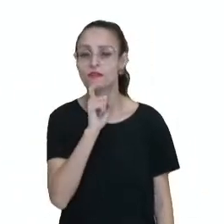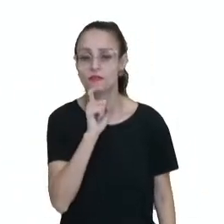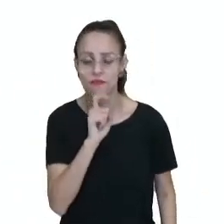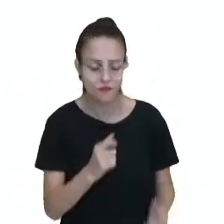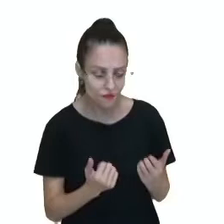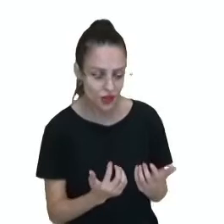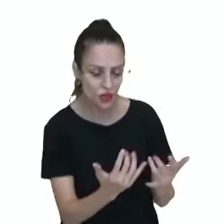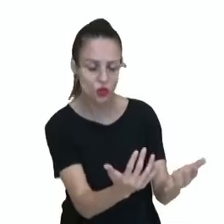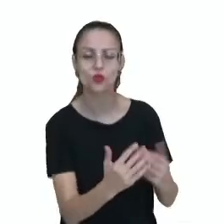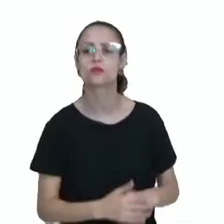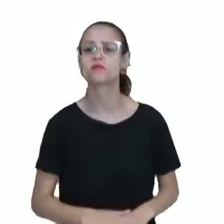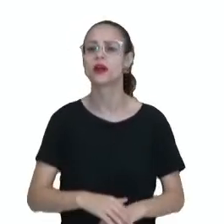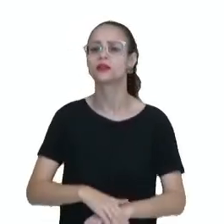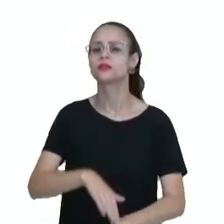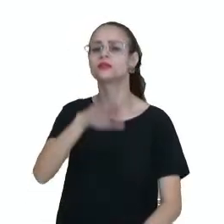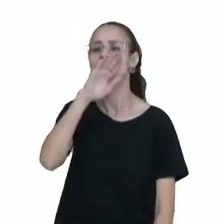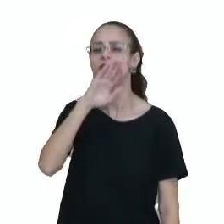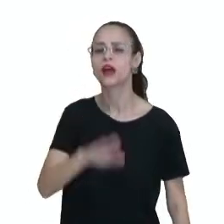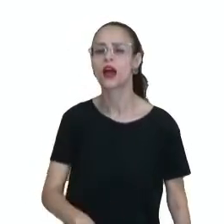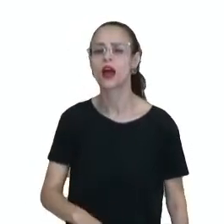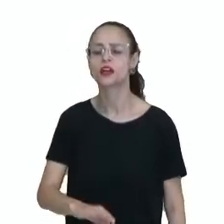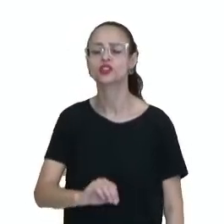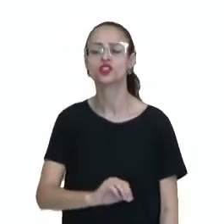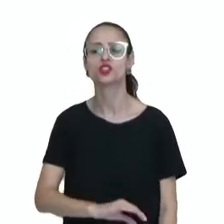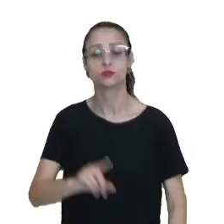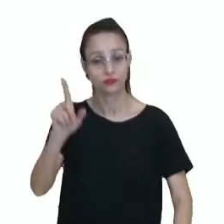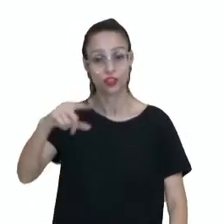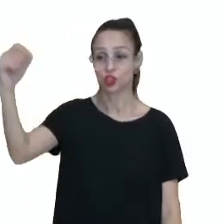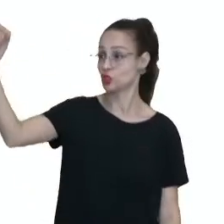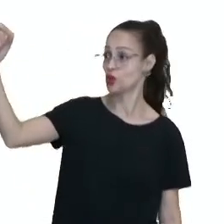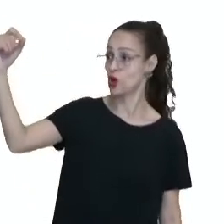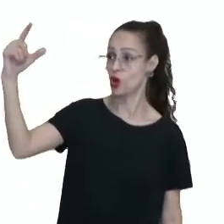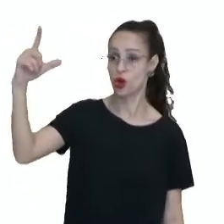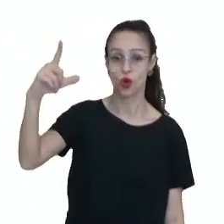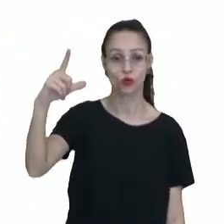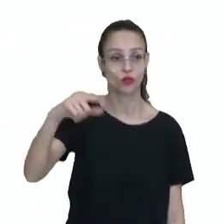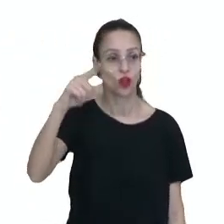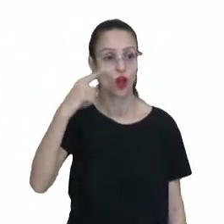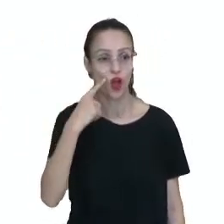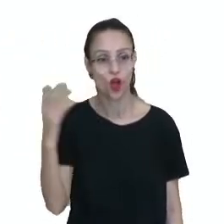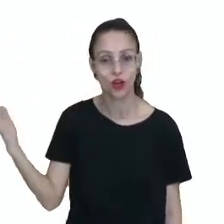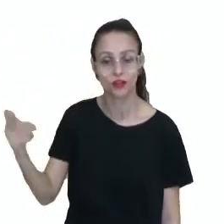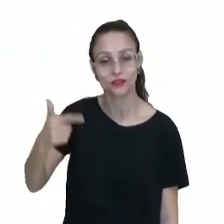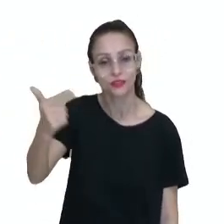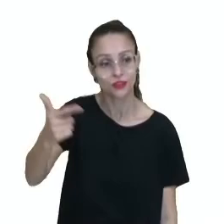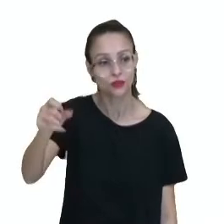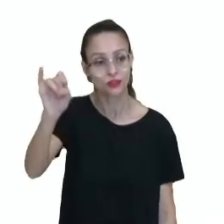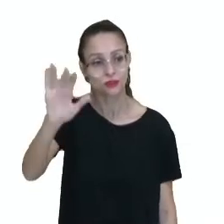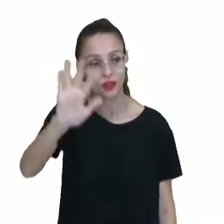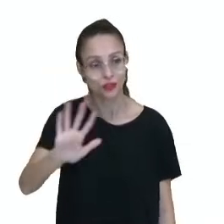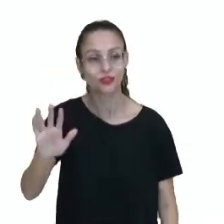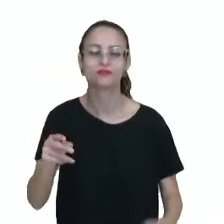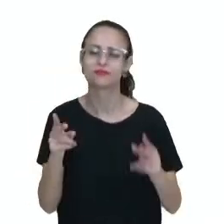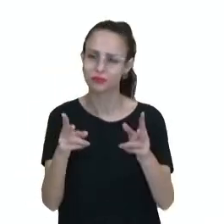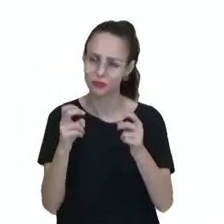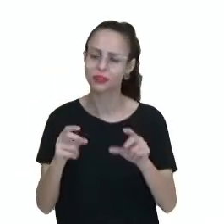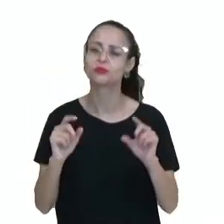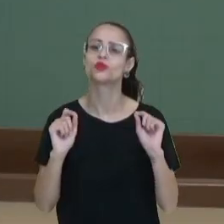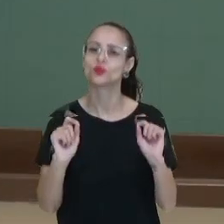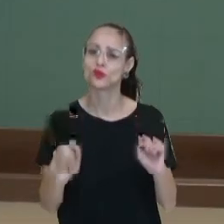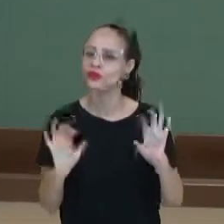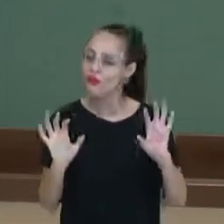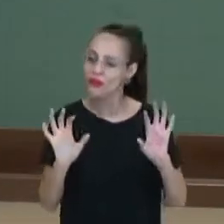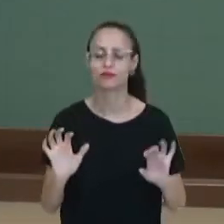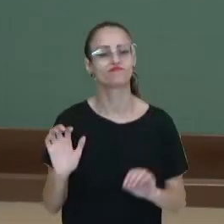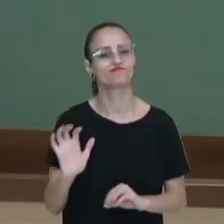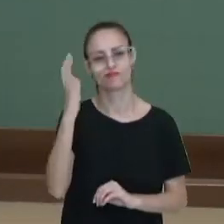Ah, mas no final da tarde, não se preocupa. Vai sair o sol. Repare nessa segunda imagem. Então, percebam que é assim